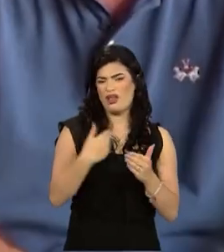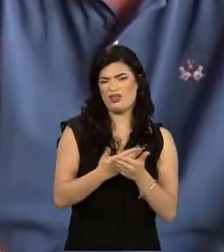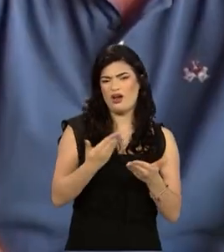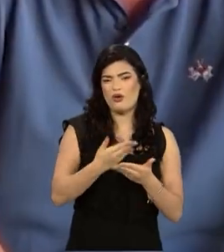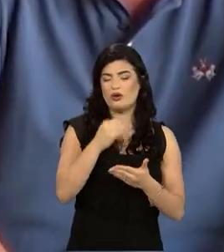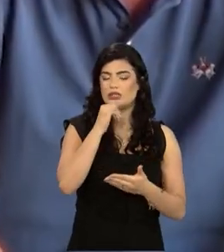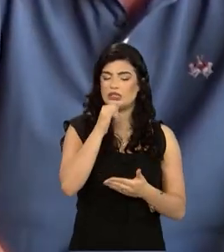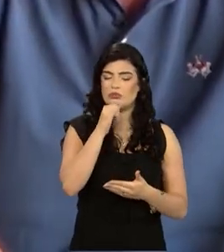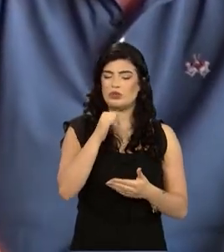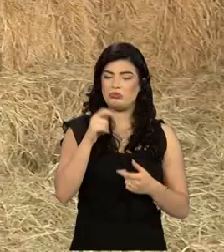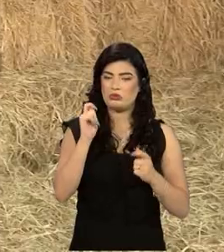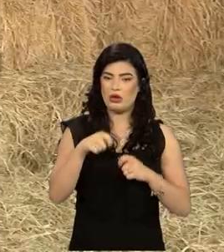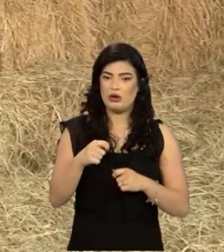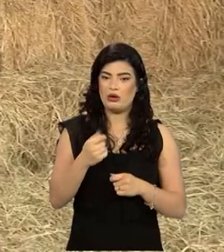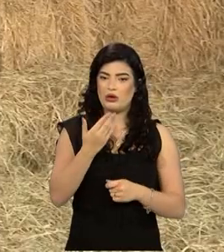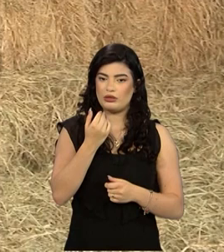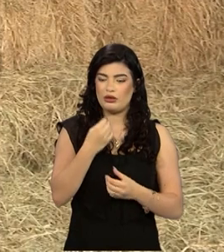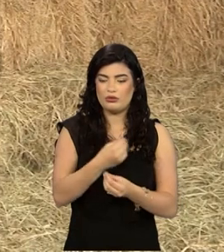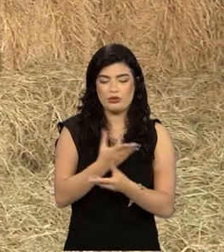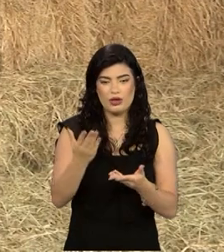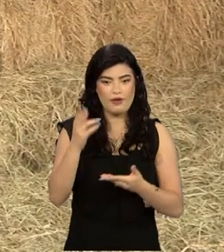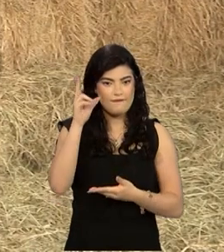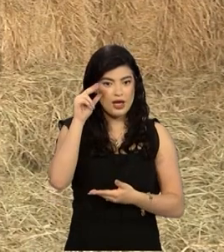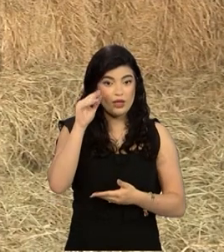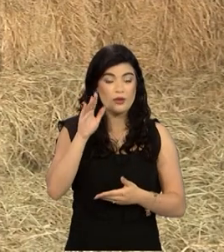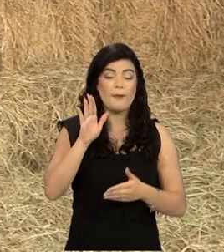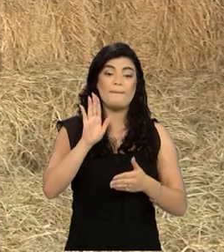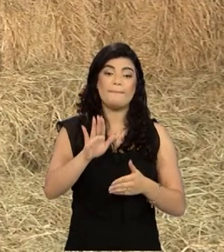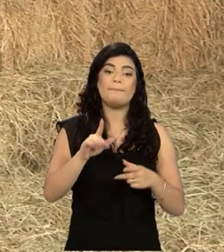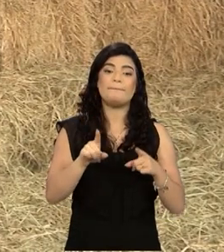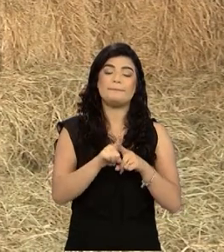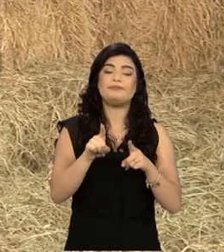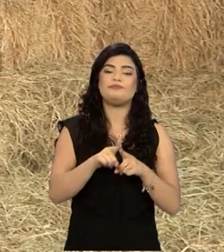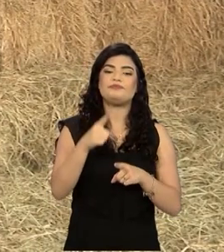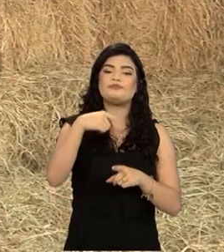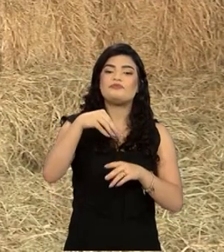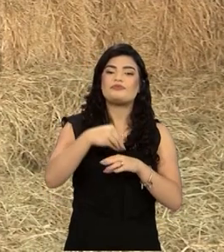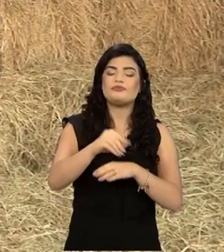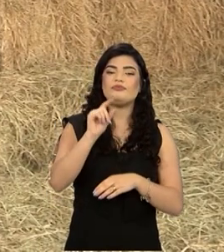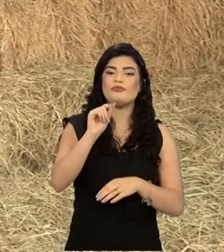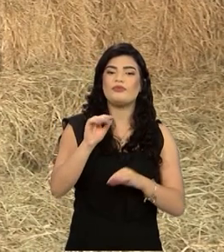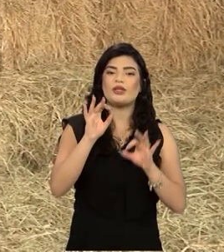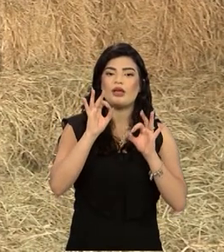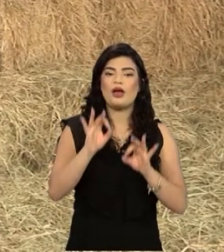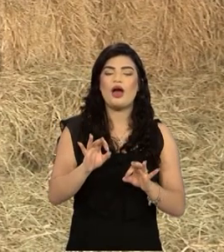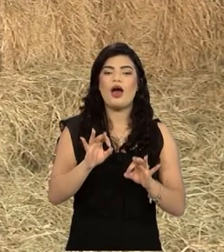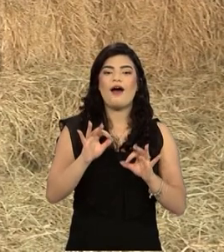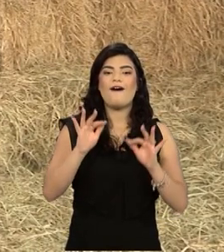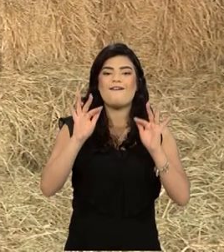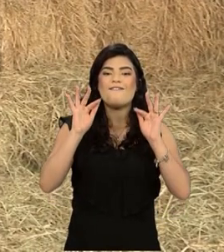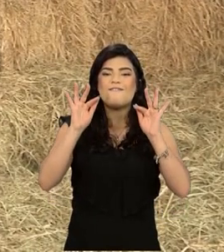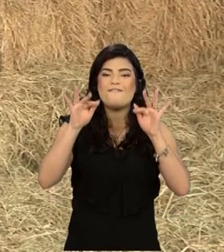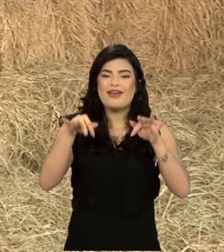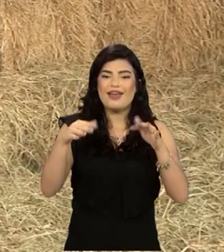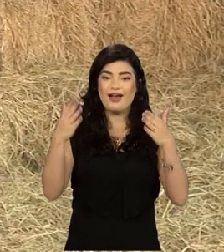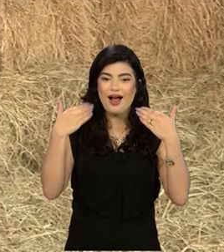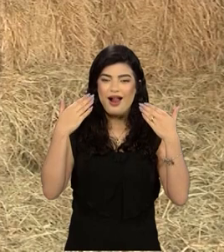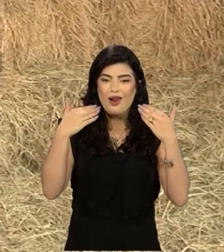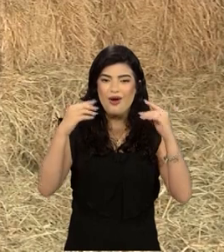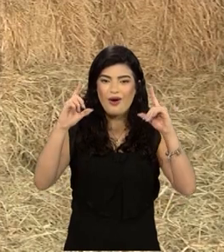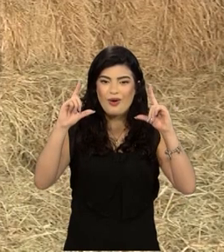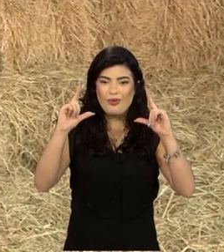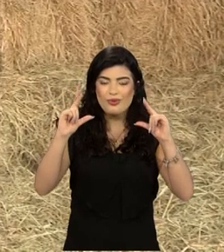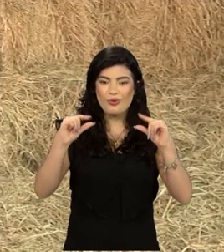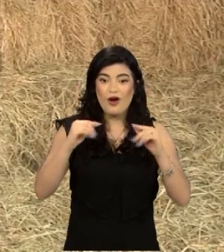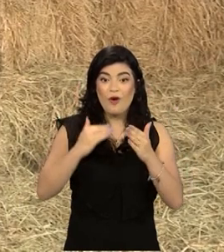no campo. E, normalmente, a gente recomenda que se compre isso no final do verão, que é quando o